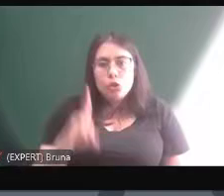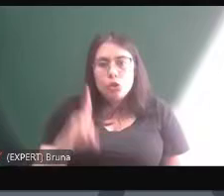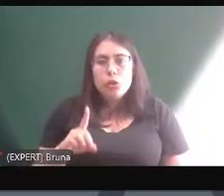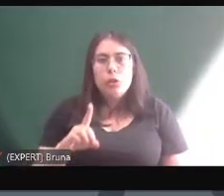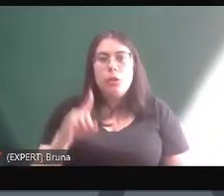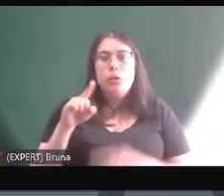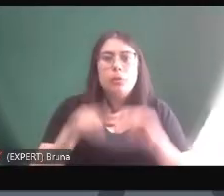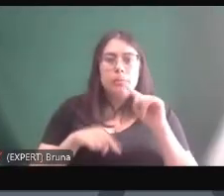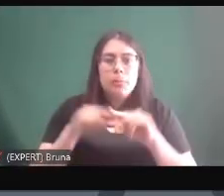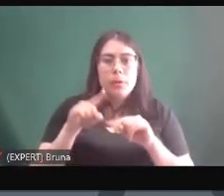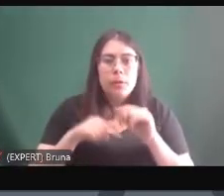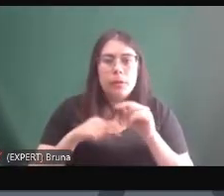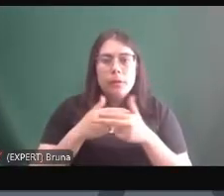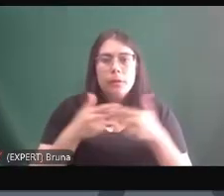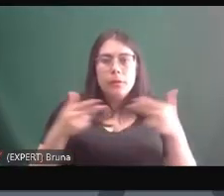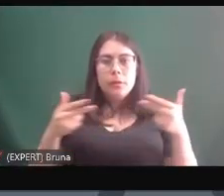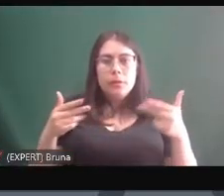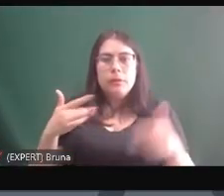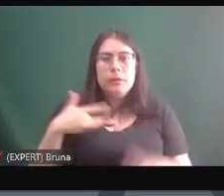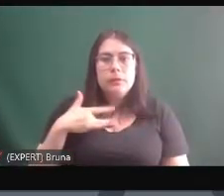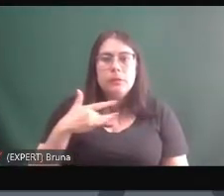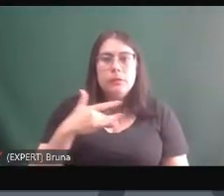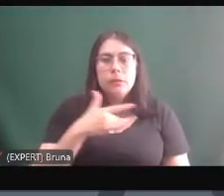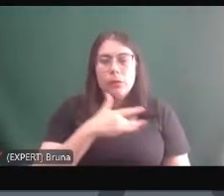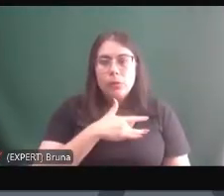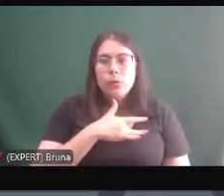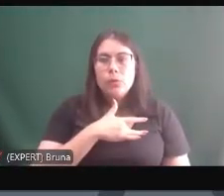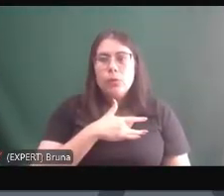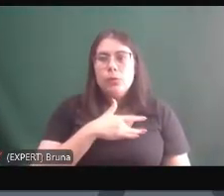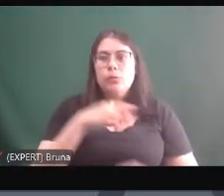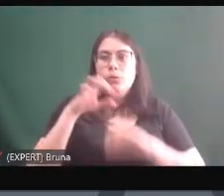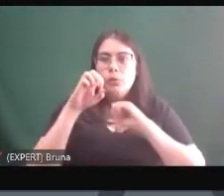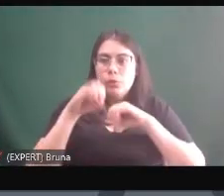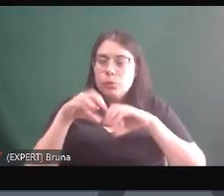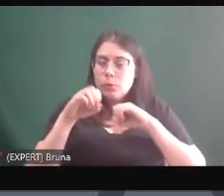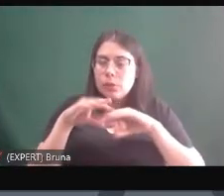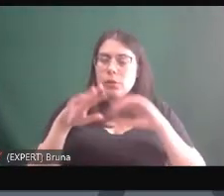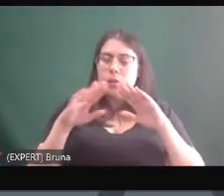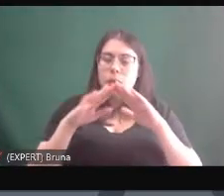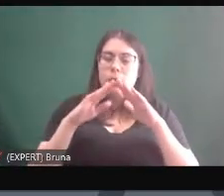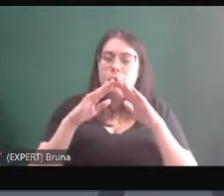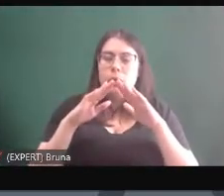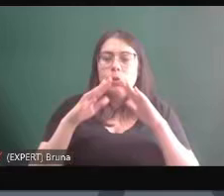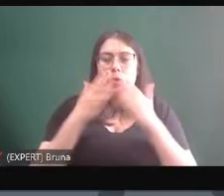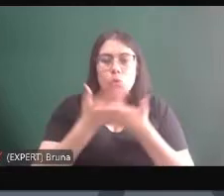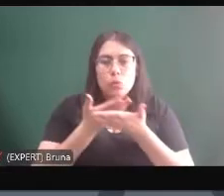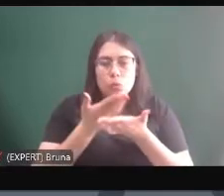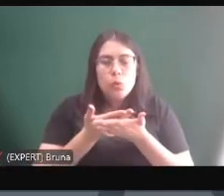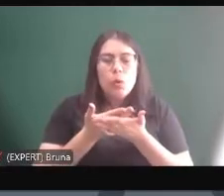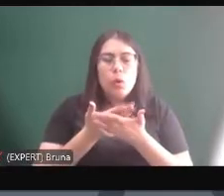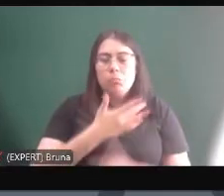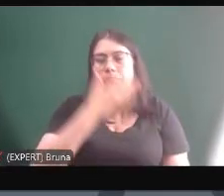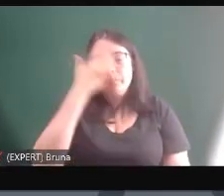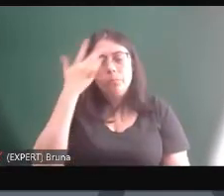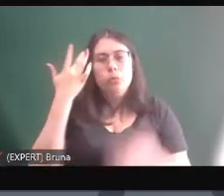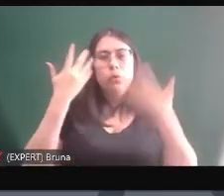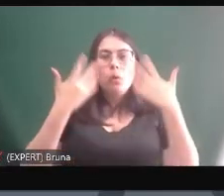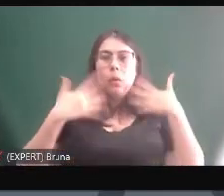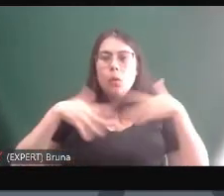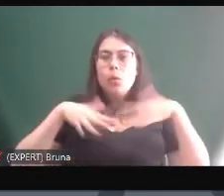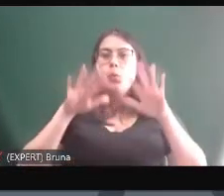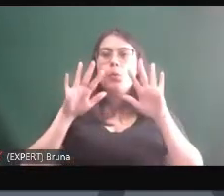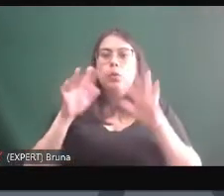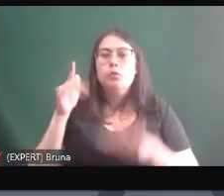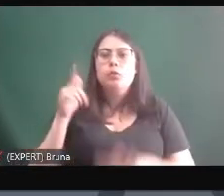materiais saúde educação moradia e tudo mais as pessoas naturalmente vão aprender a conviver de maneira